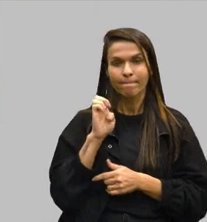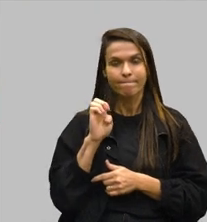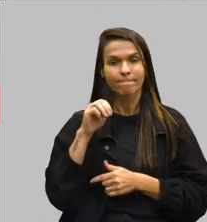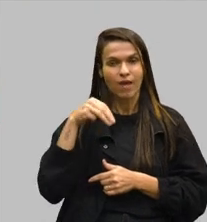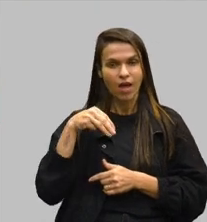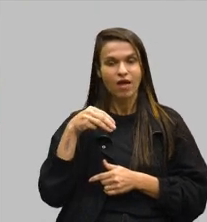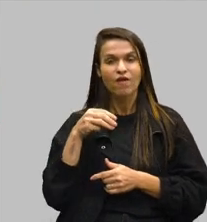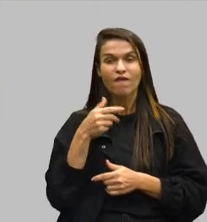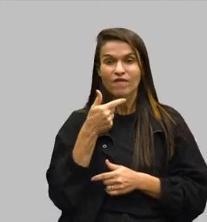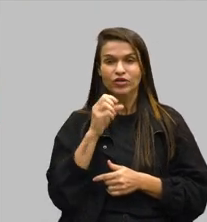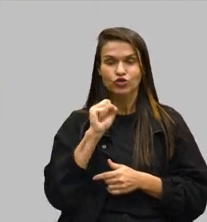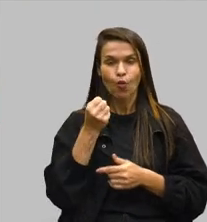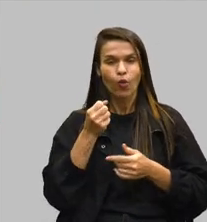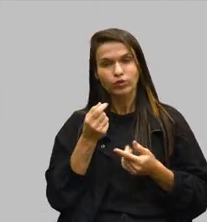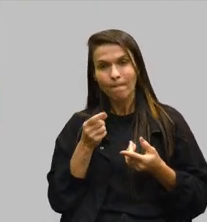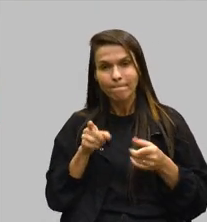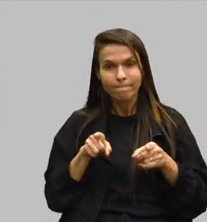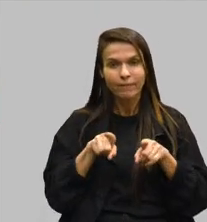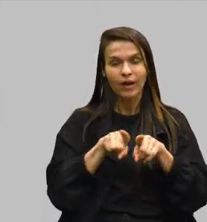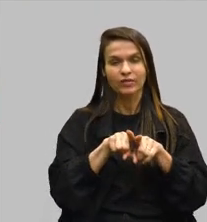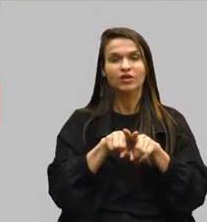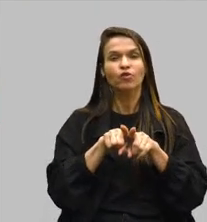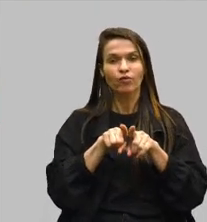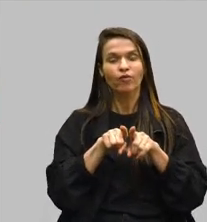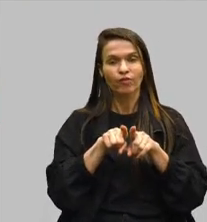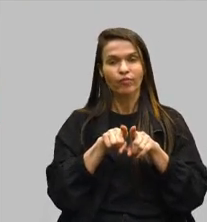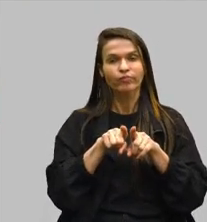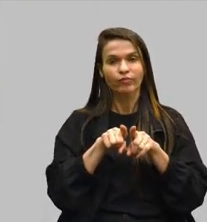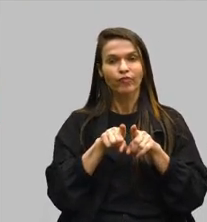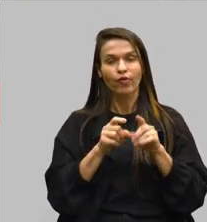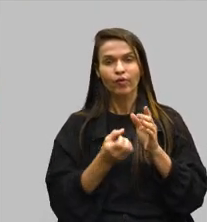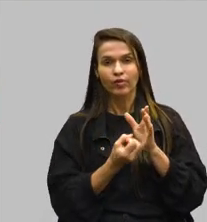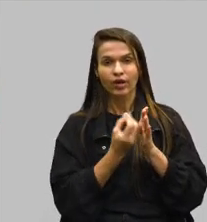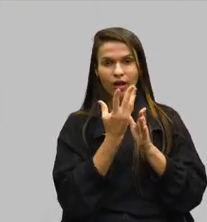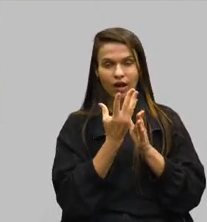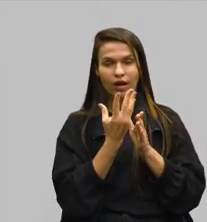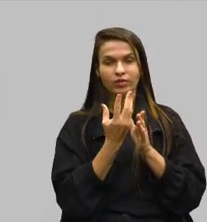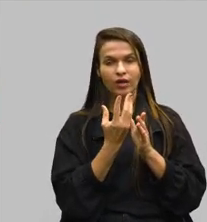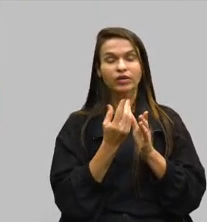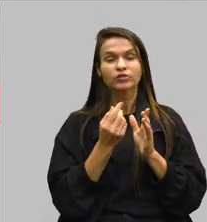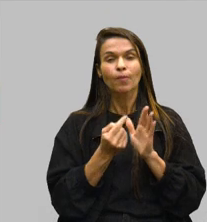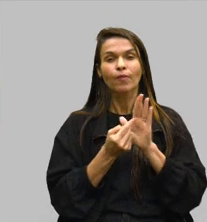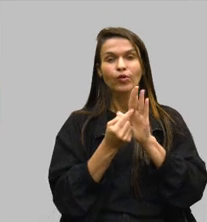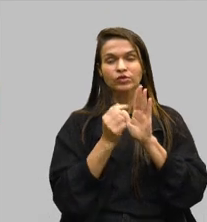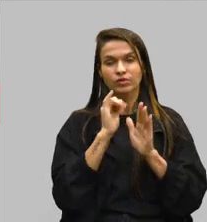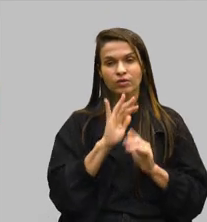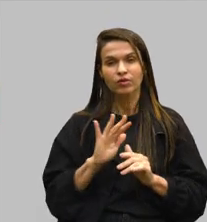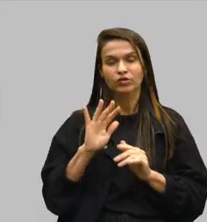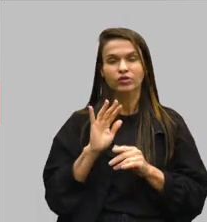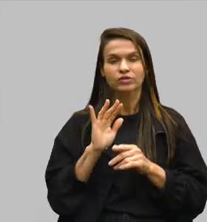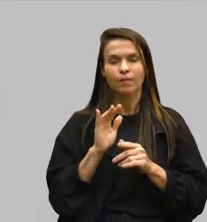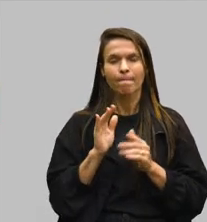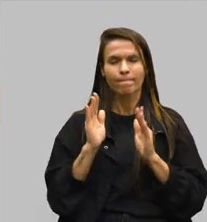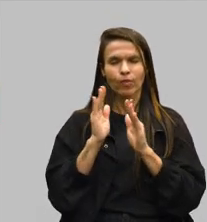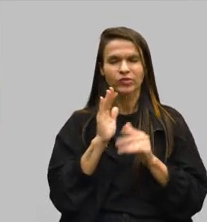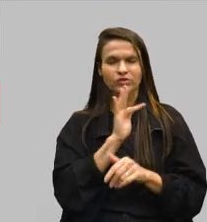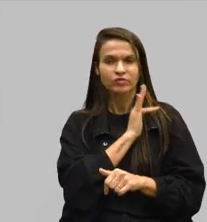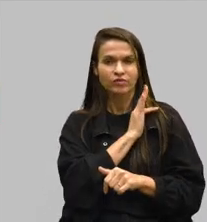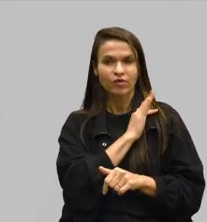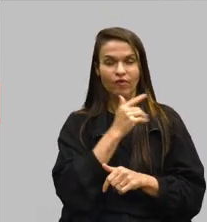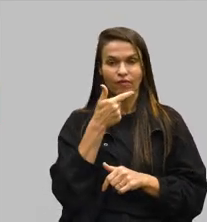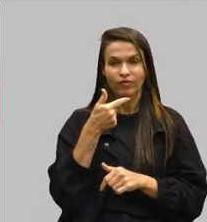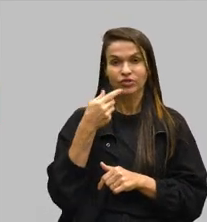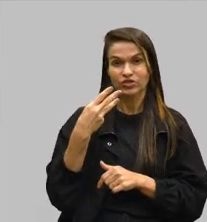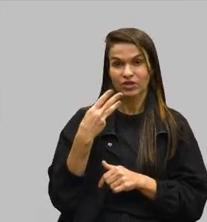formalizadas nesse recorte que nós estamos aqui fazendo, esse momento de fiscalização, sendo delas 23